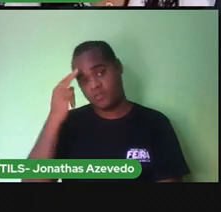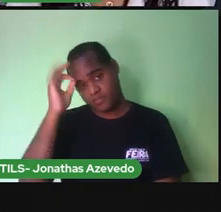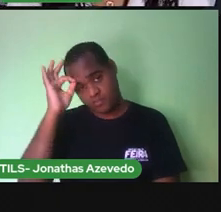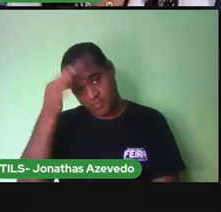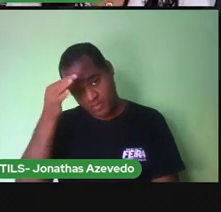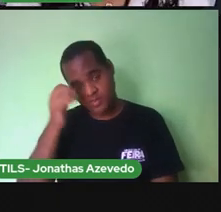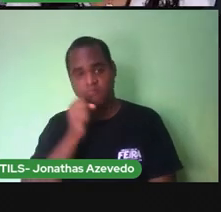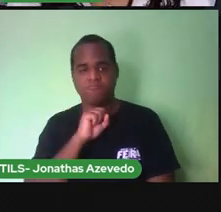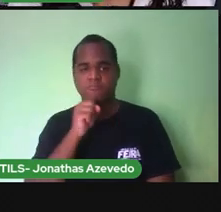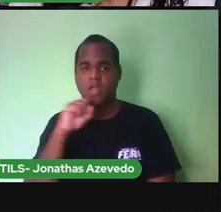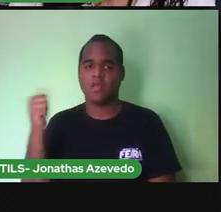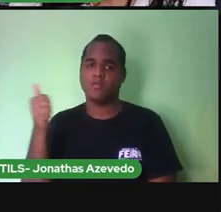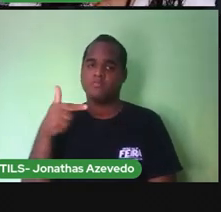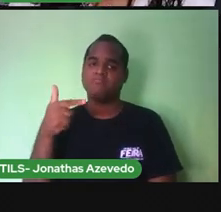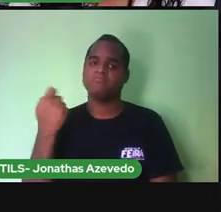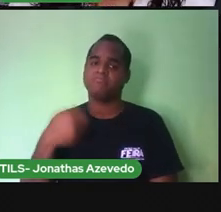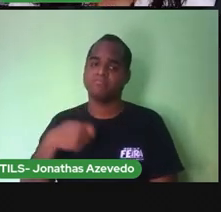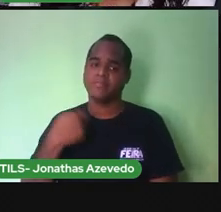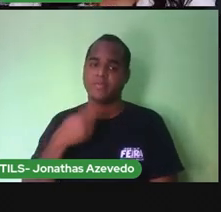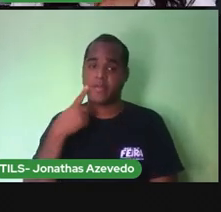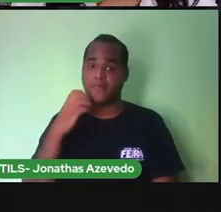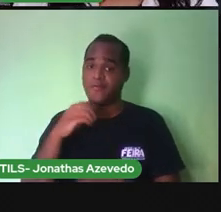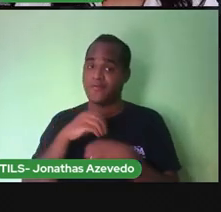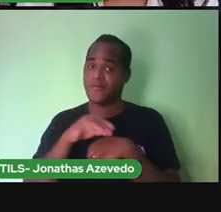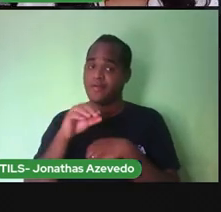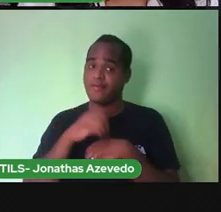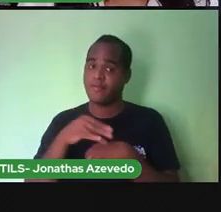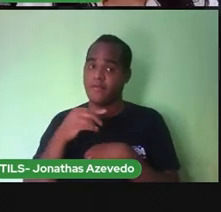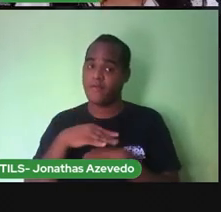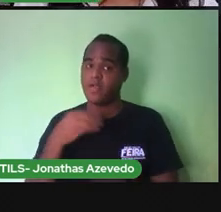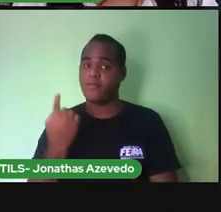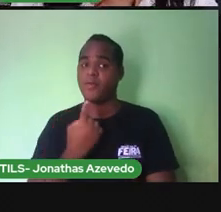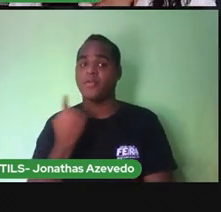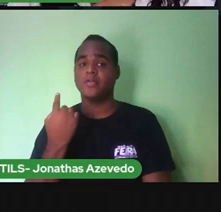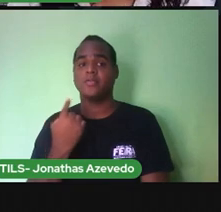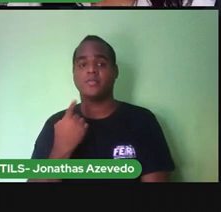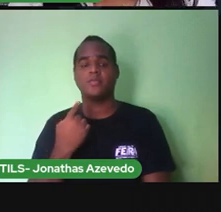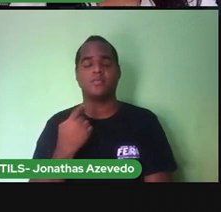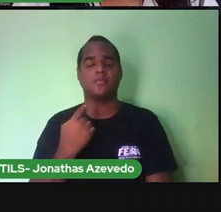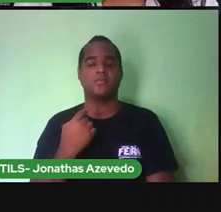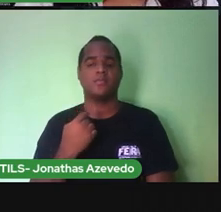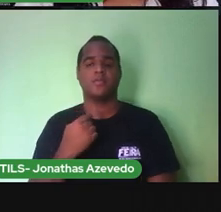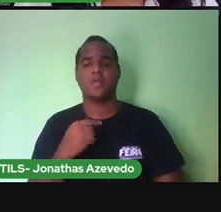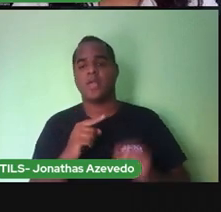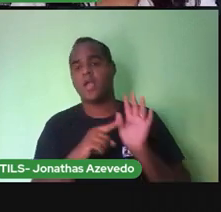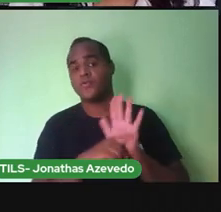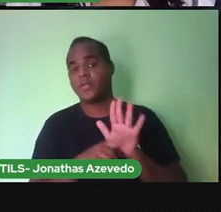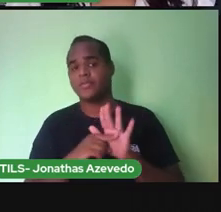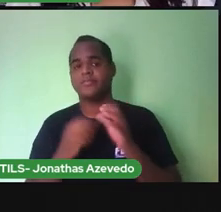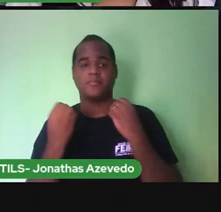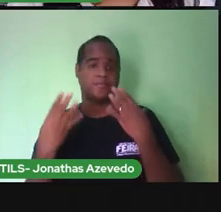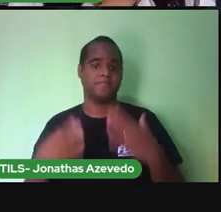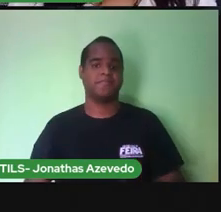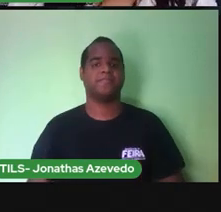mais velha do que você para orientar, para ajudar. Ok? Então vamos lá.